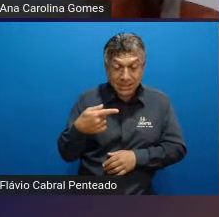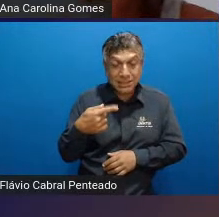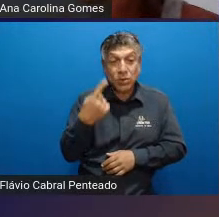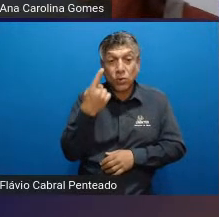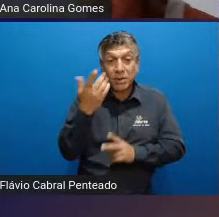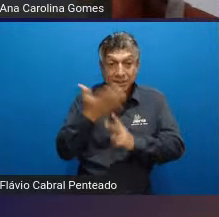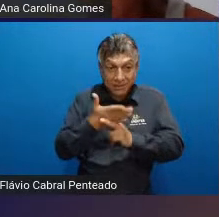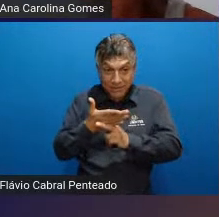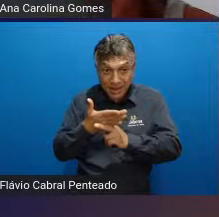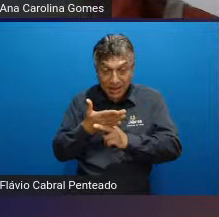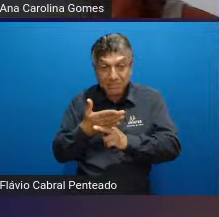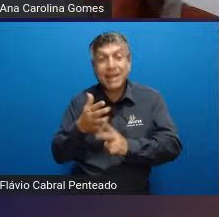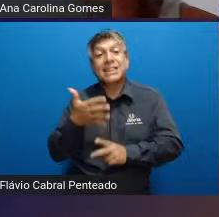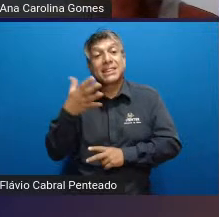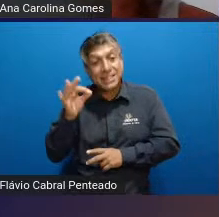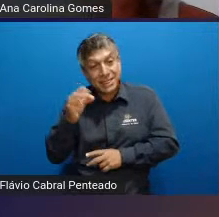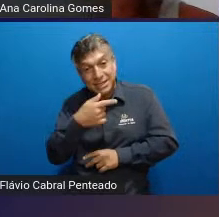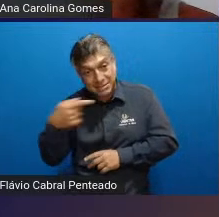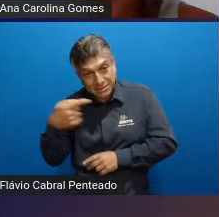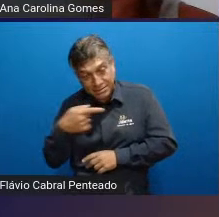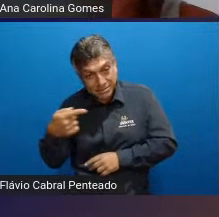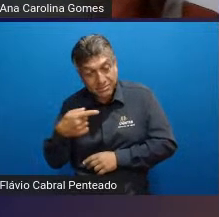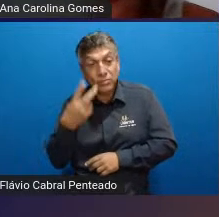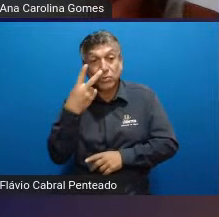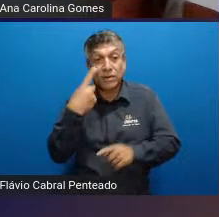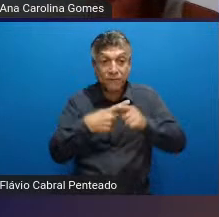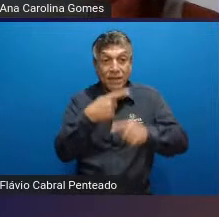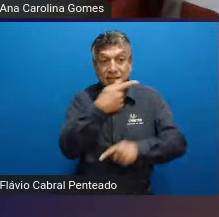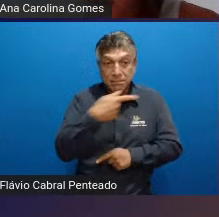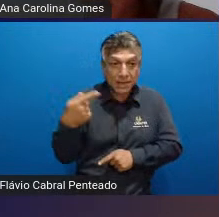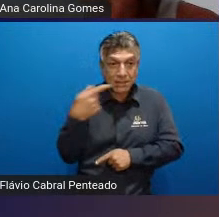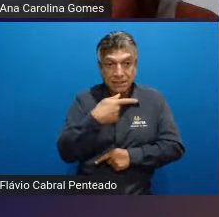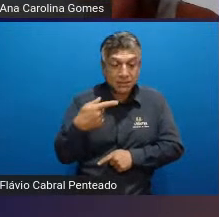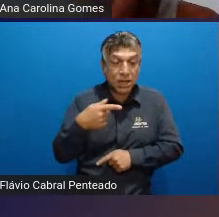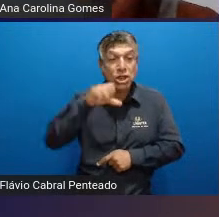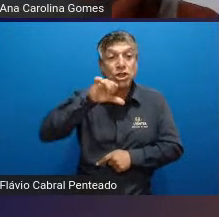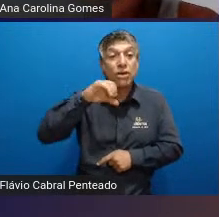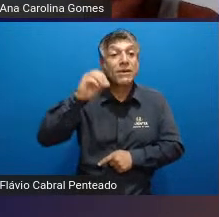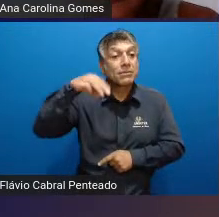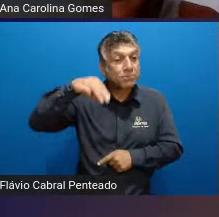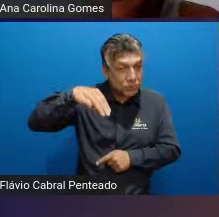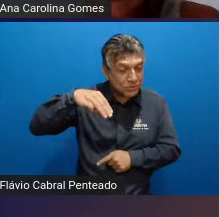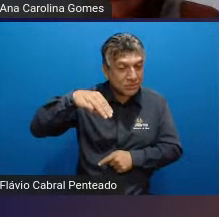mais 10 semanas de atividade era duas vezes por semana durante 90 minutos